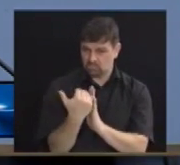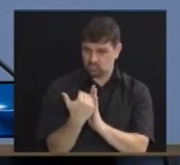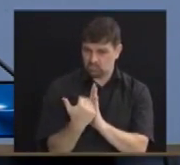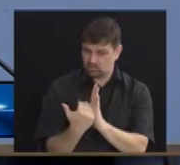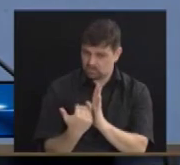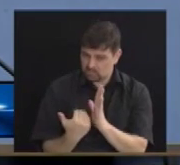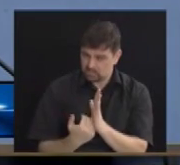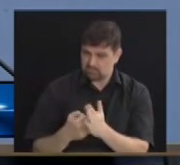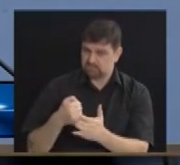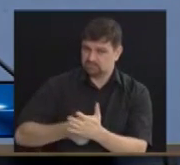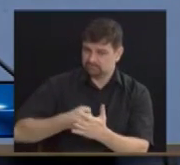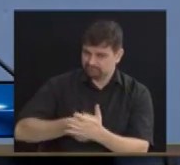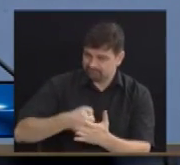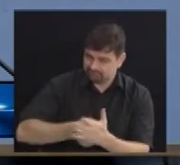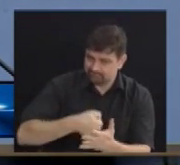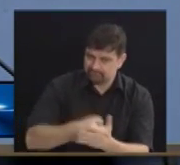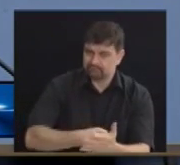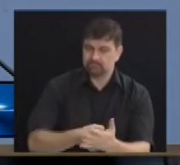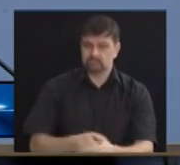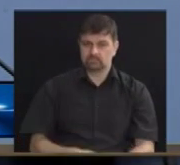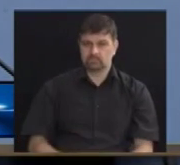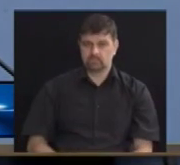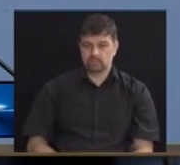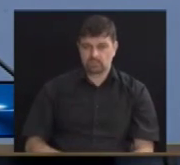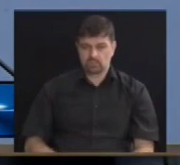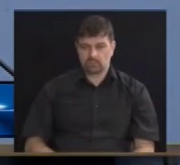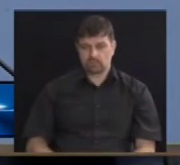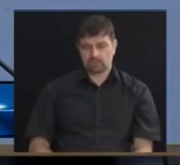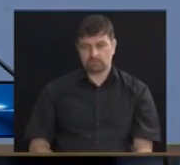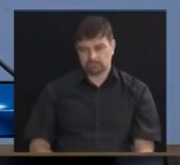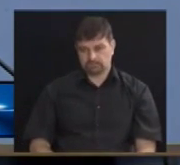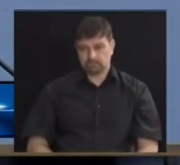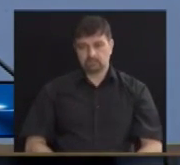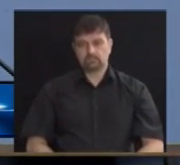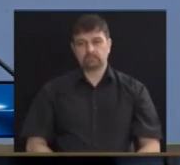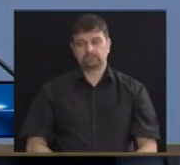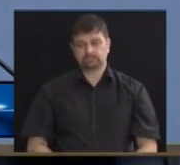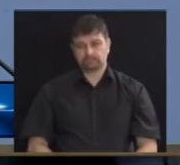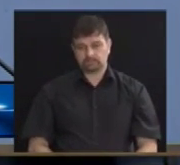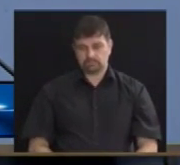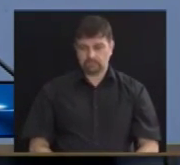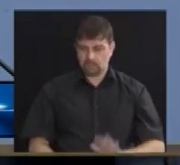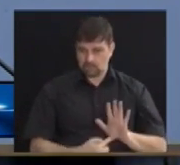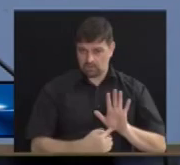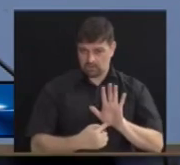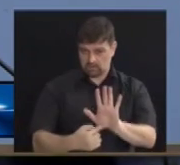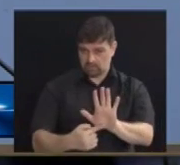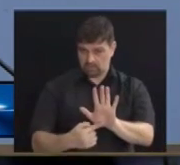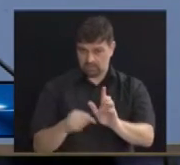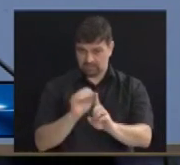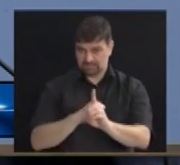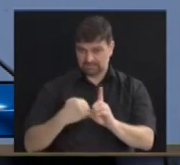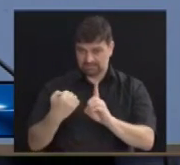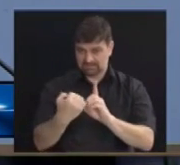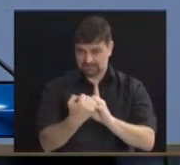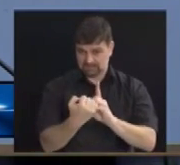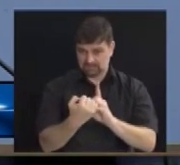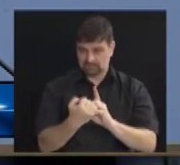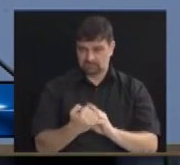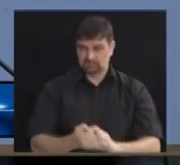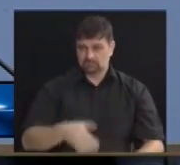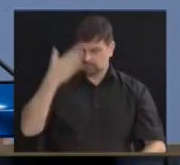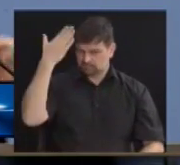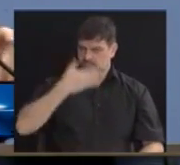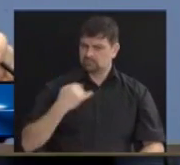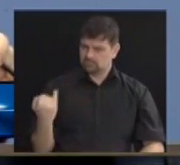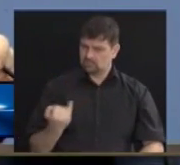uma manifestação da sociedade muito